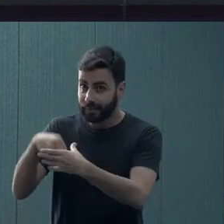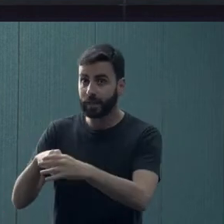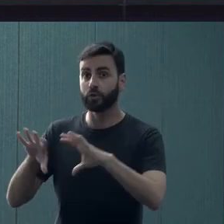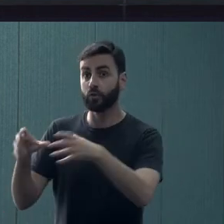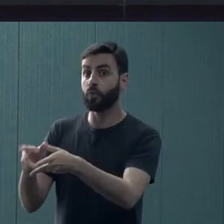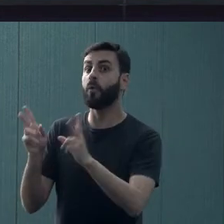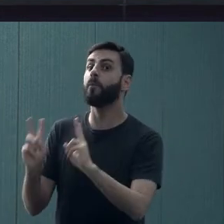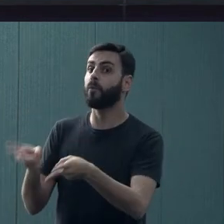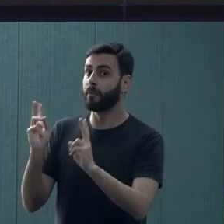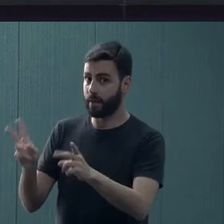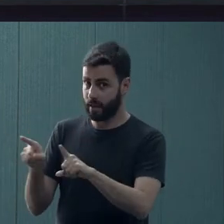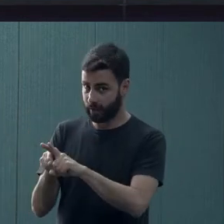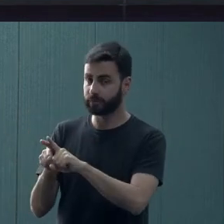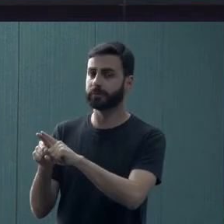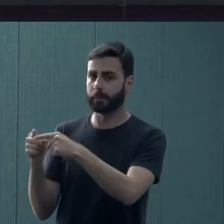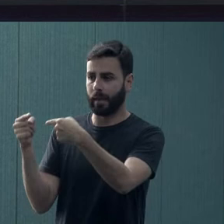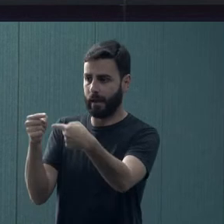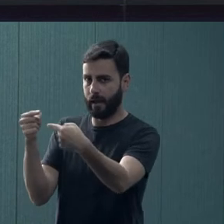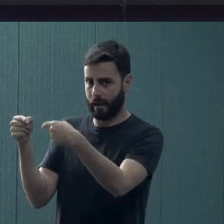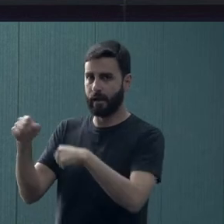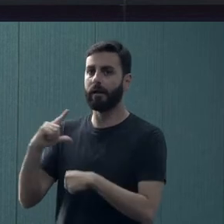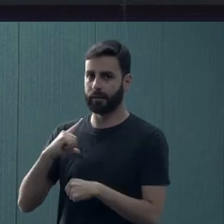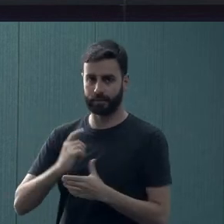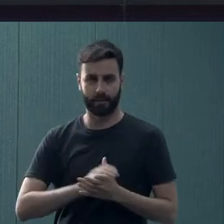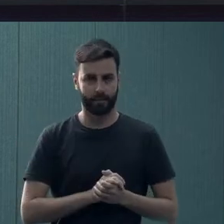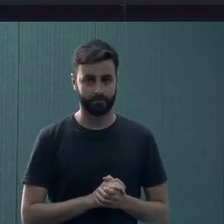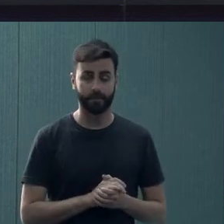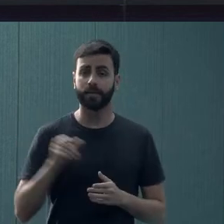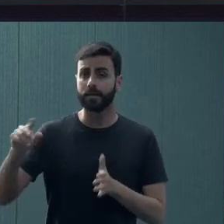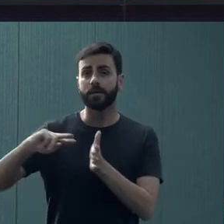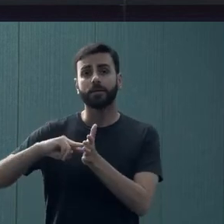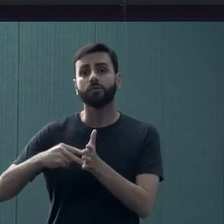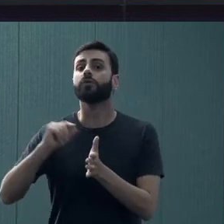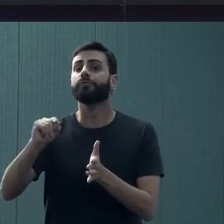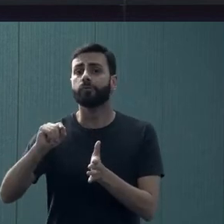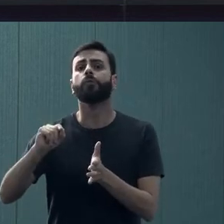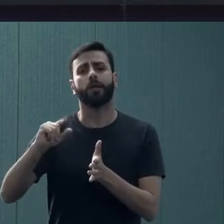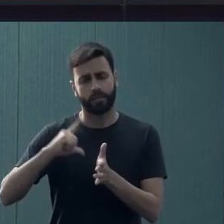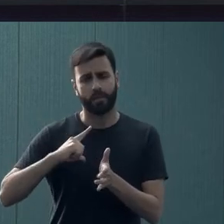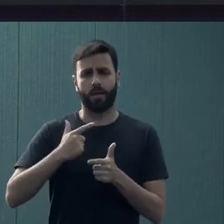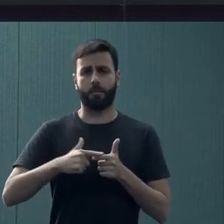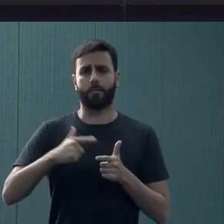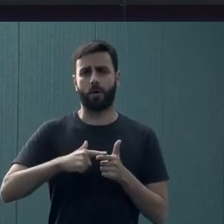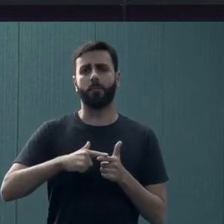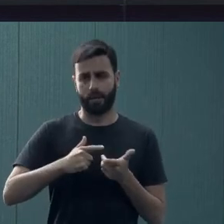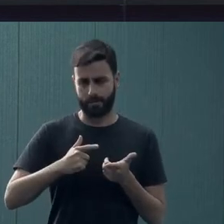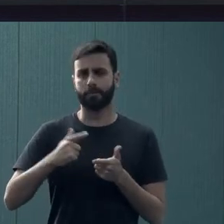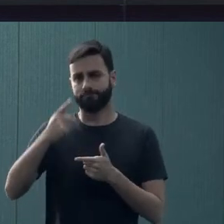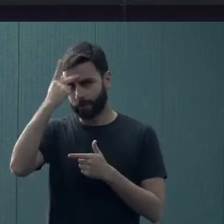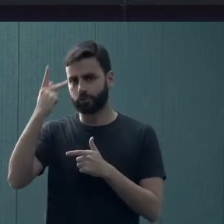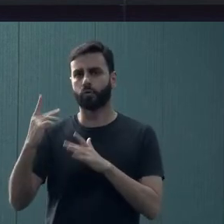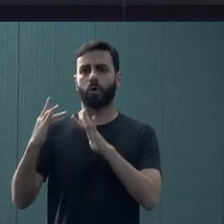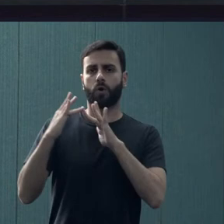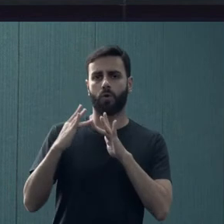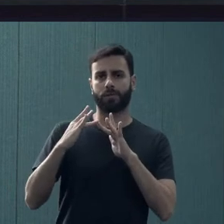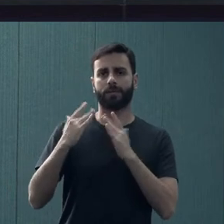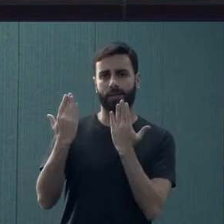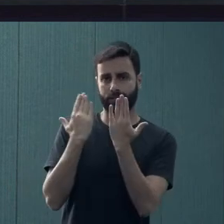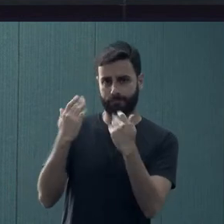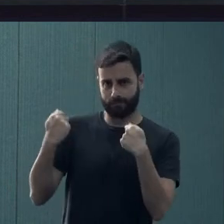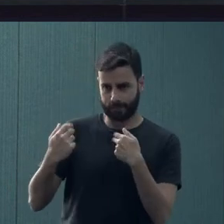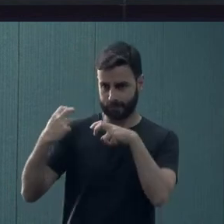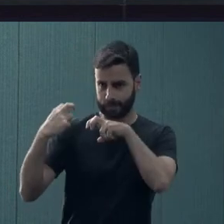em vários âmbitos e isso é causa de problemas que levam as pessoas até a gente. Então, gente precisa